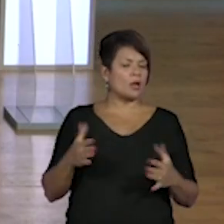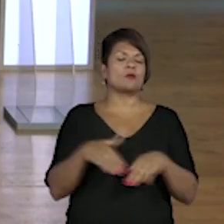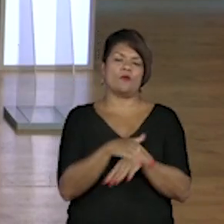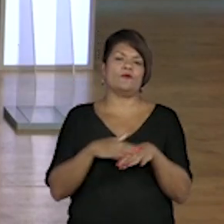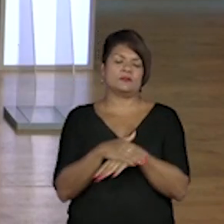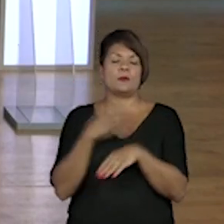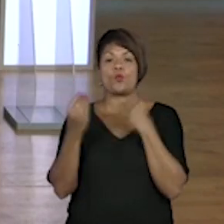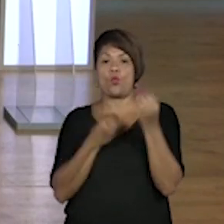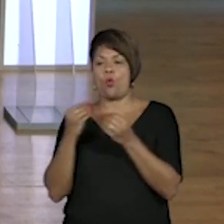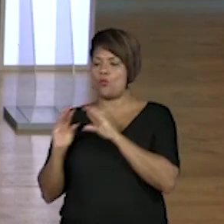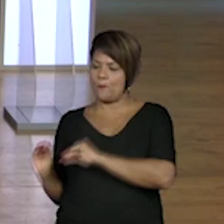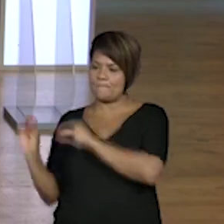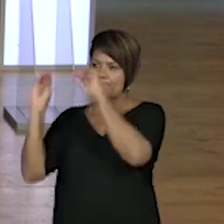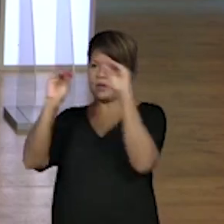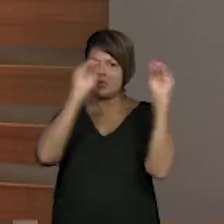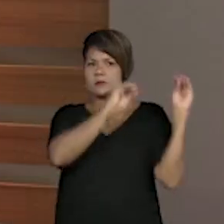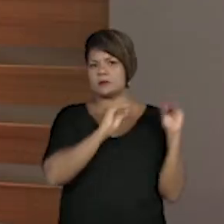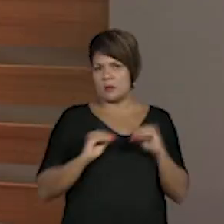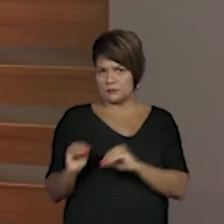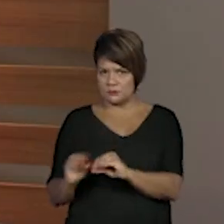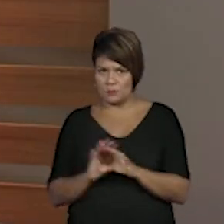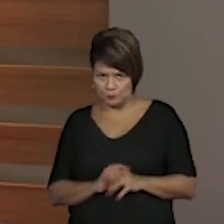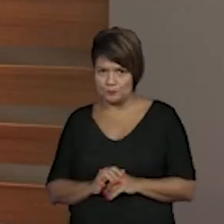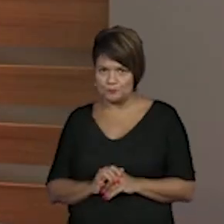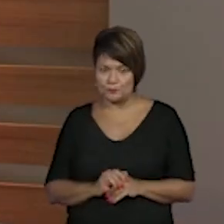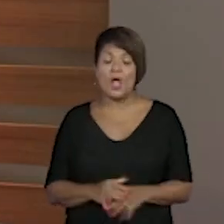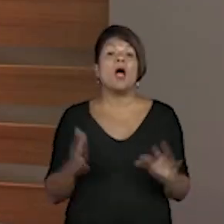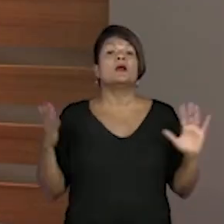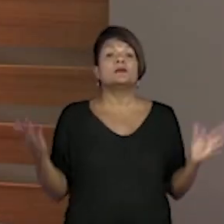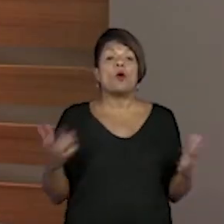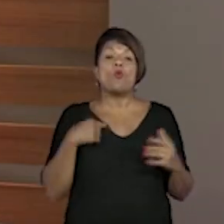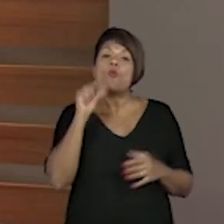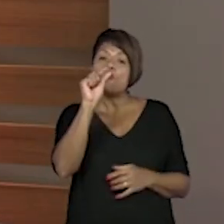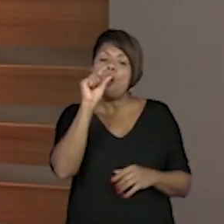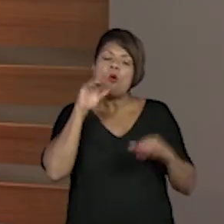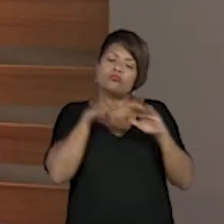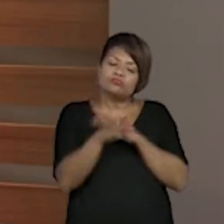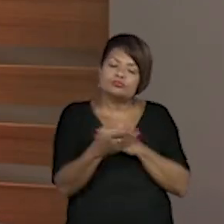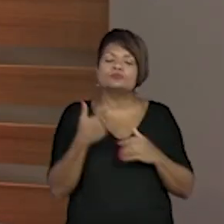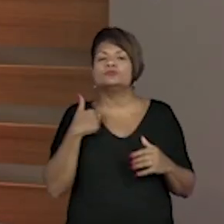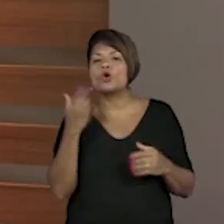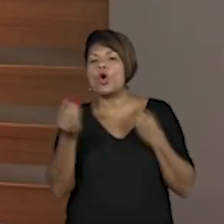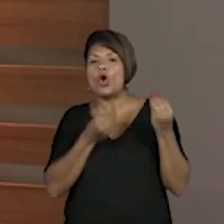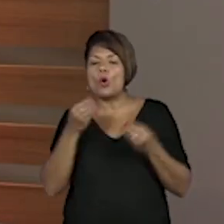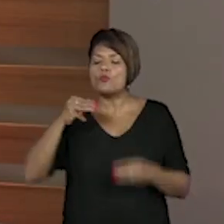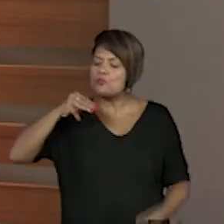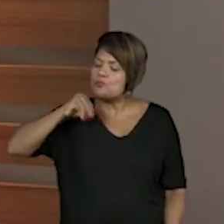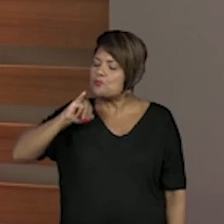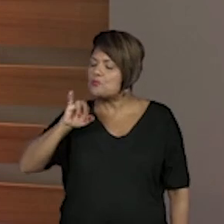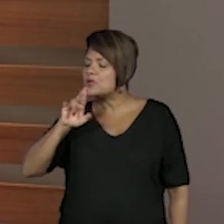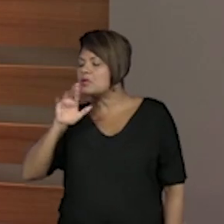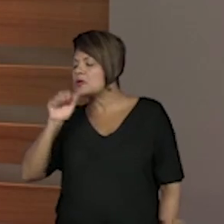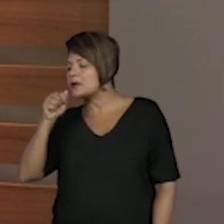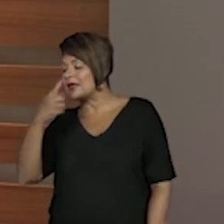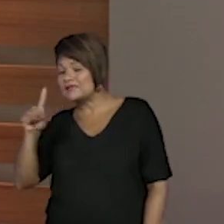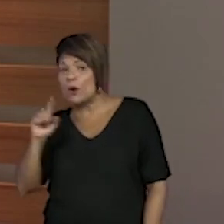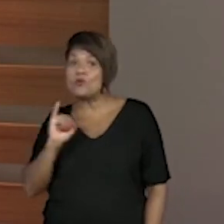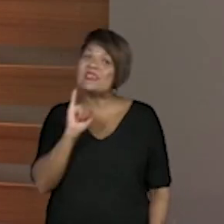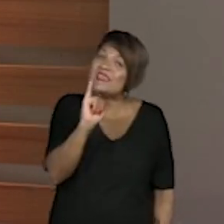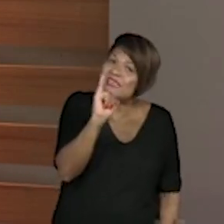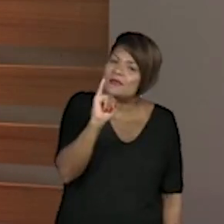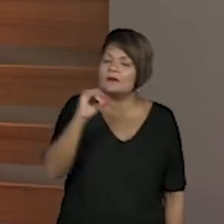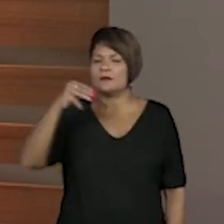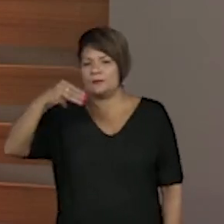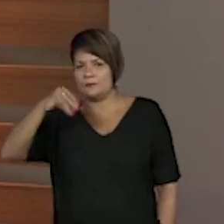embarcar nesse processo falando um pouco mais sobre migração e o que é imigração, o que é imigração.